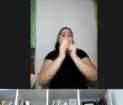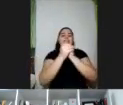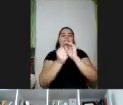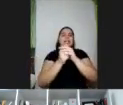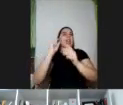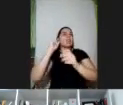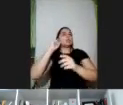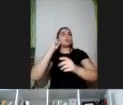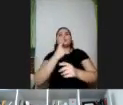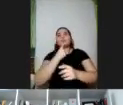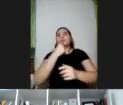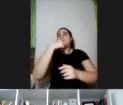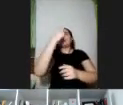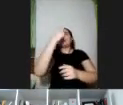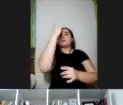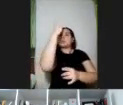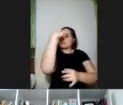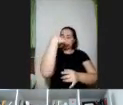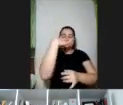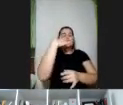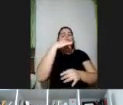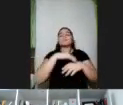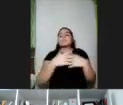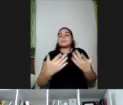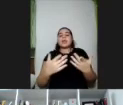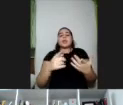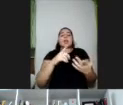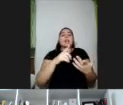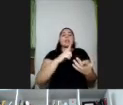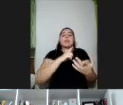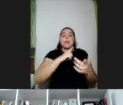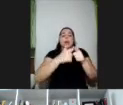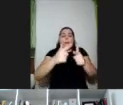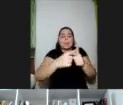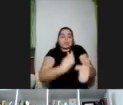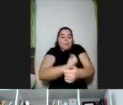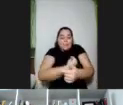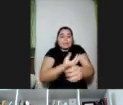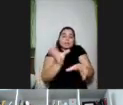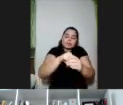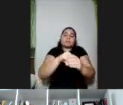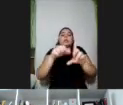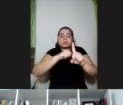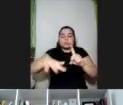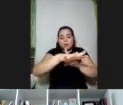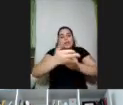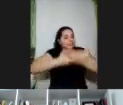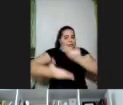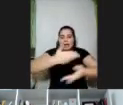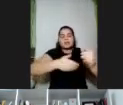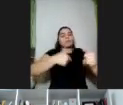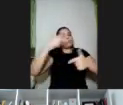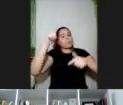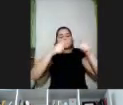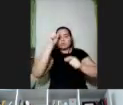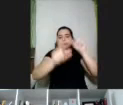obstruído a sua participação plena e efetiva na sociedade em igualdade de condições com as demais pessoas. Então, a questão da deficiência sai do